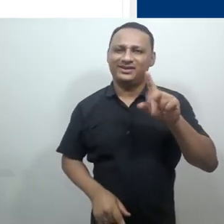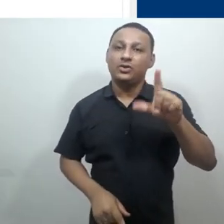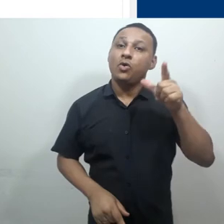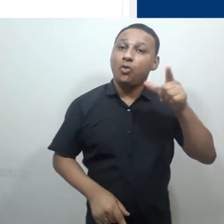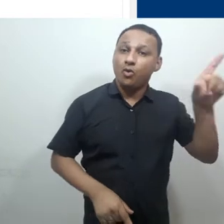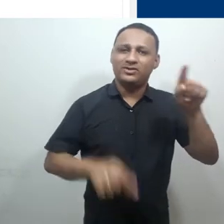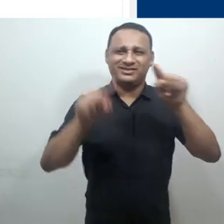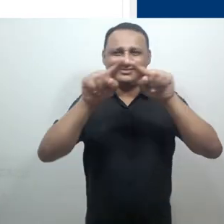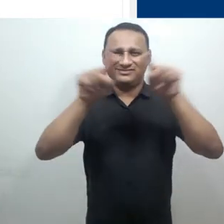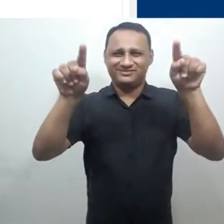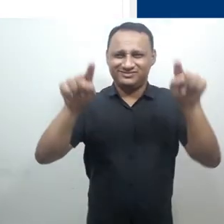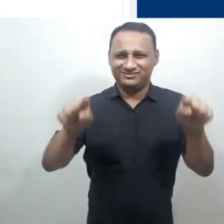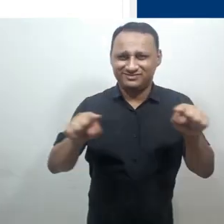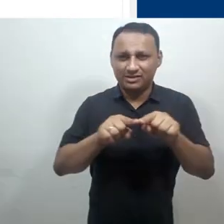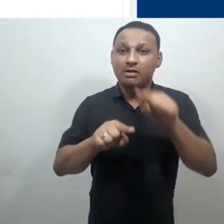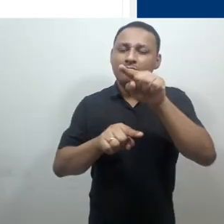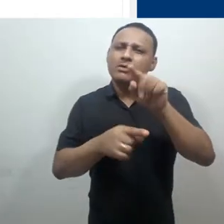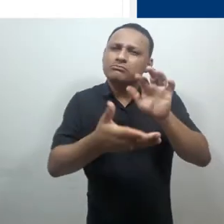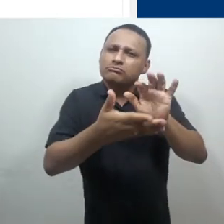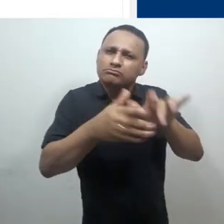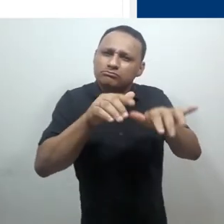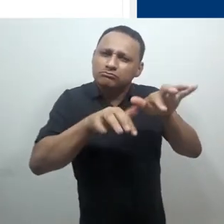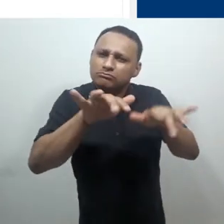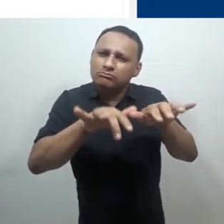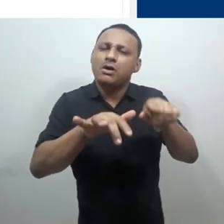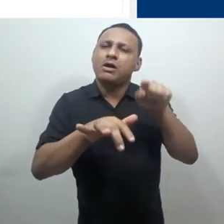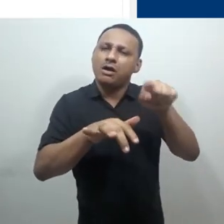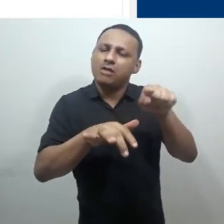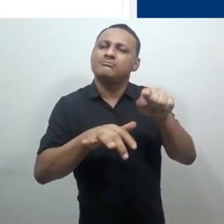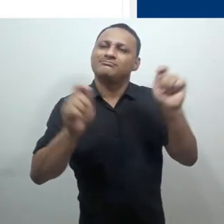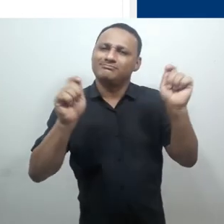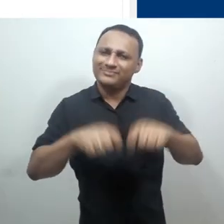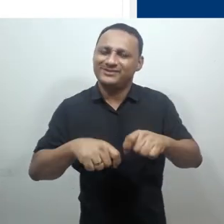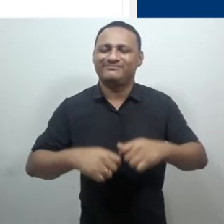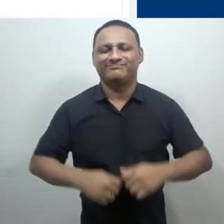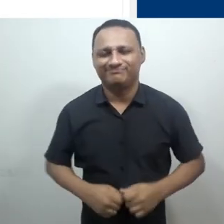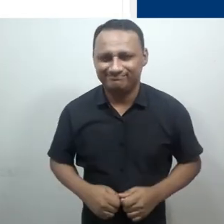Uma nova janela é exibida e a página será carregada.